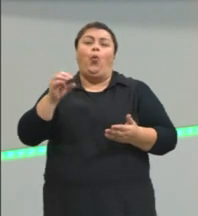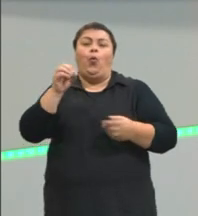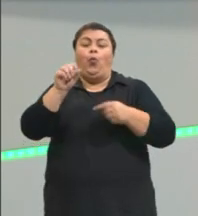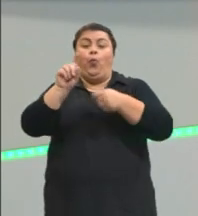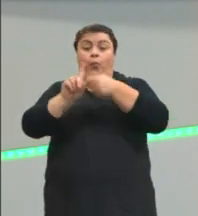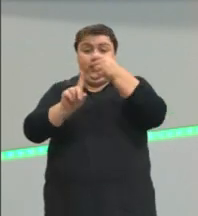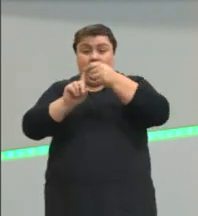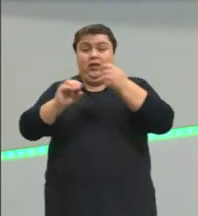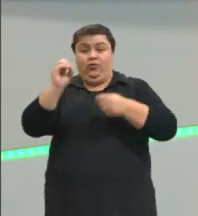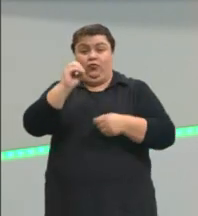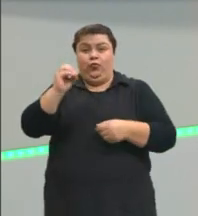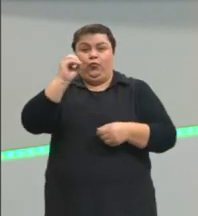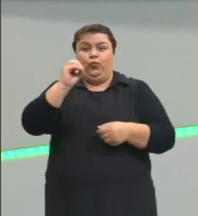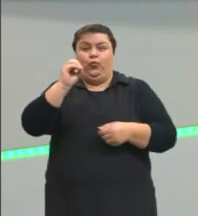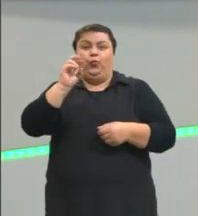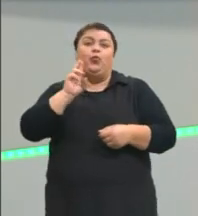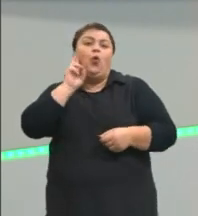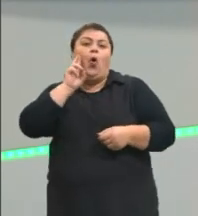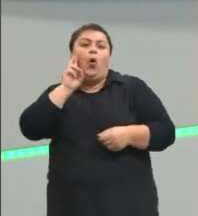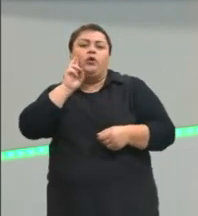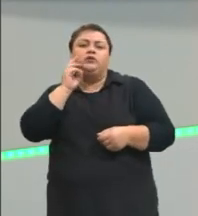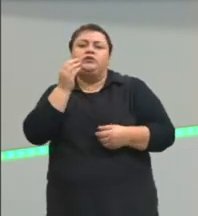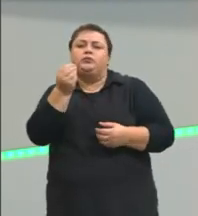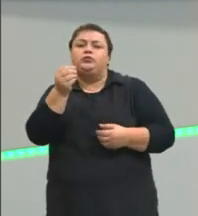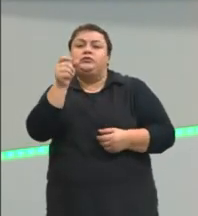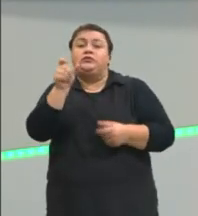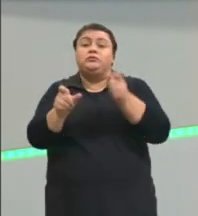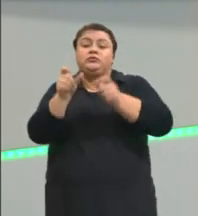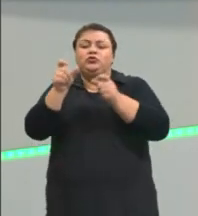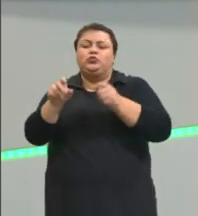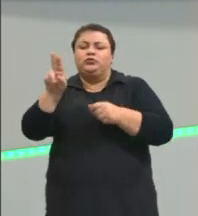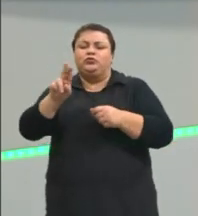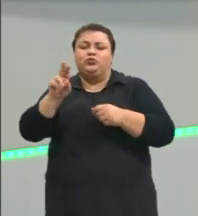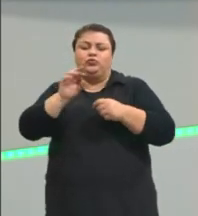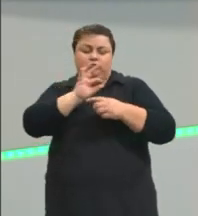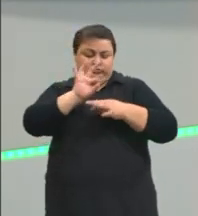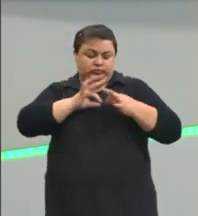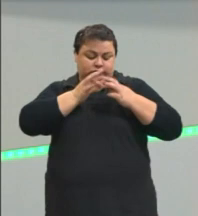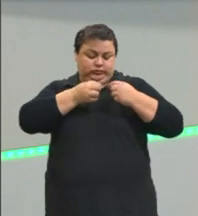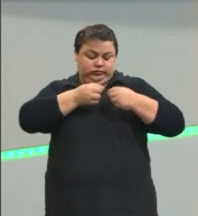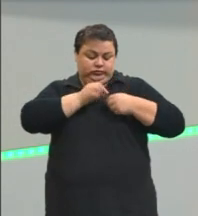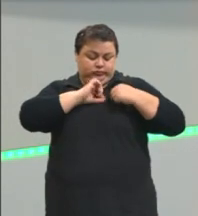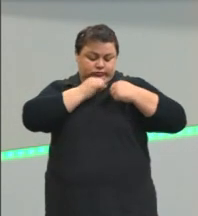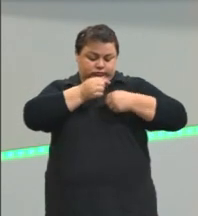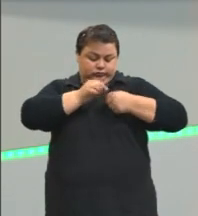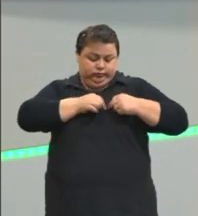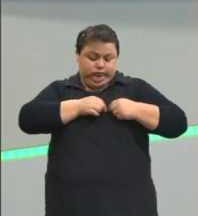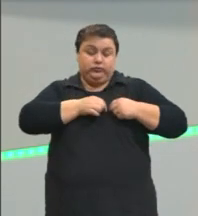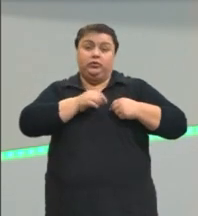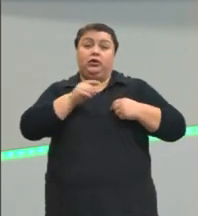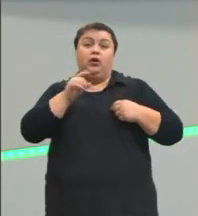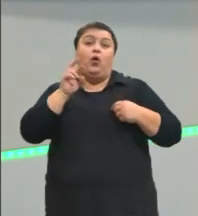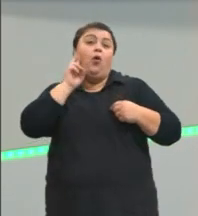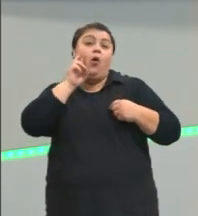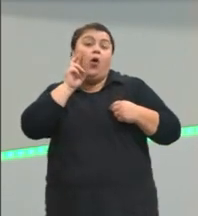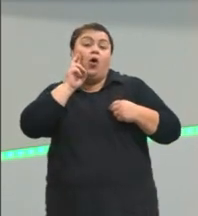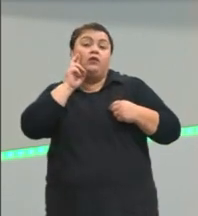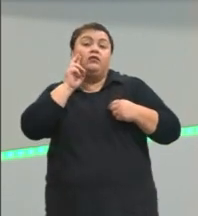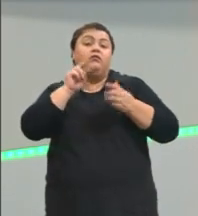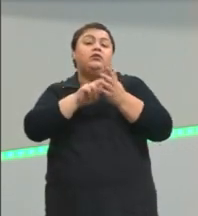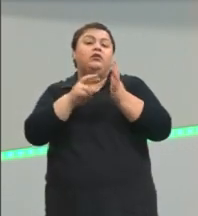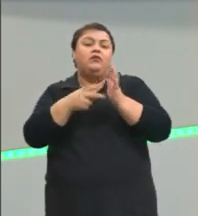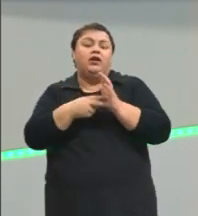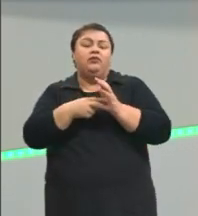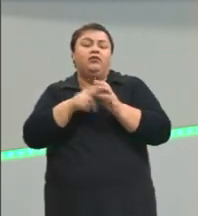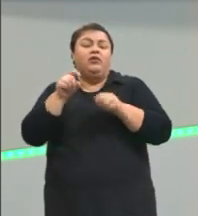muita gente sai com lacinhos na roupa. O que esses laços rosa representam? Que é um momento para a gente